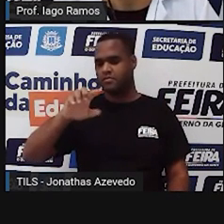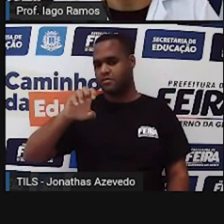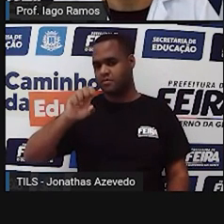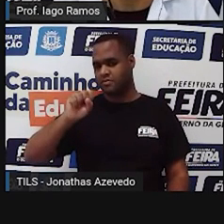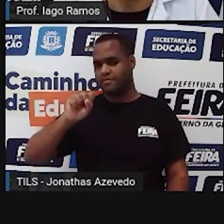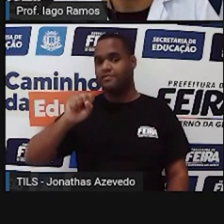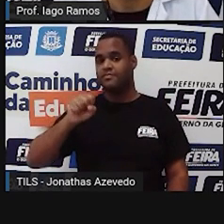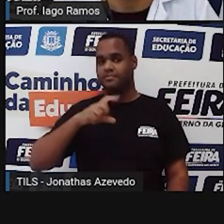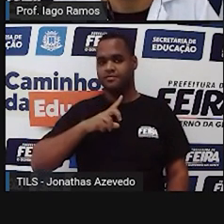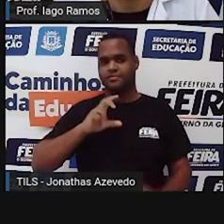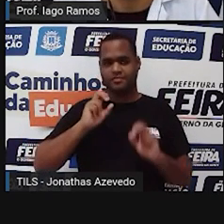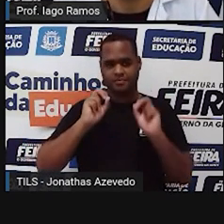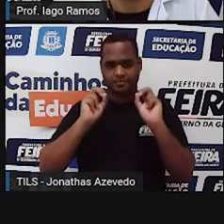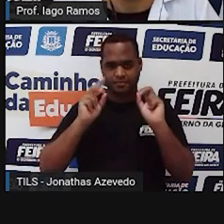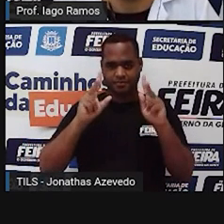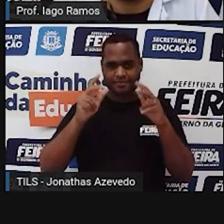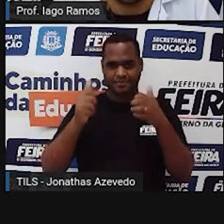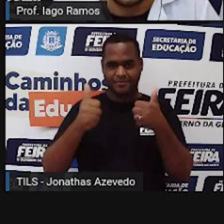Beleza?